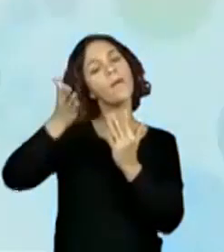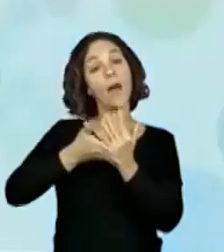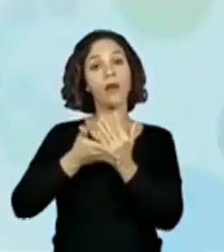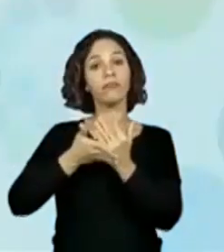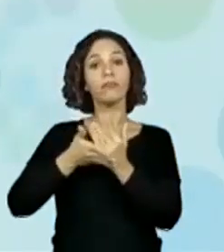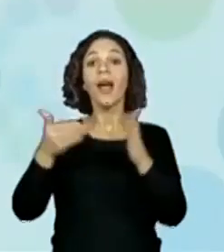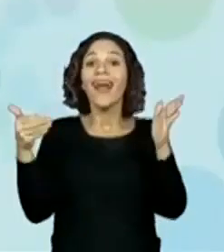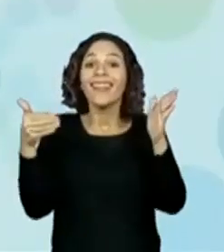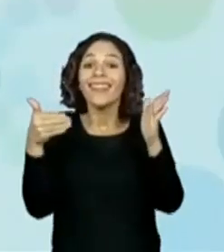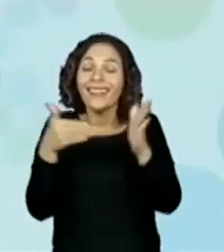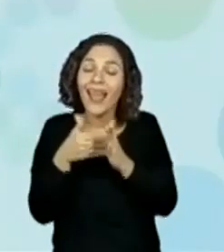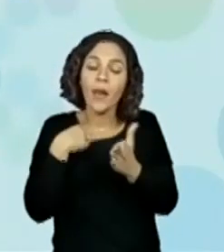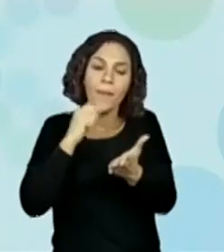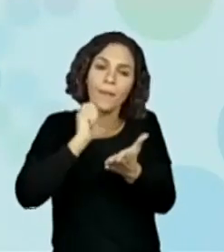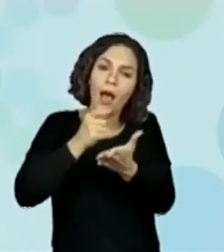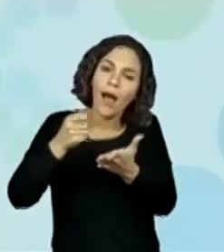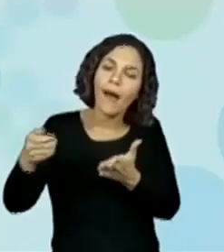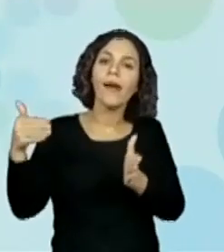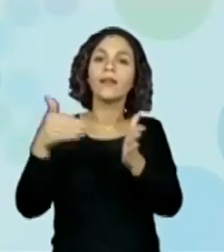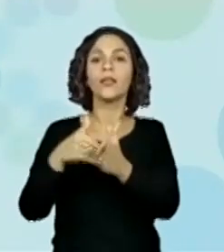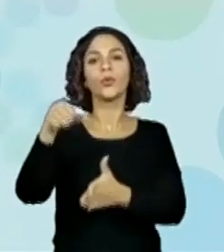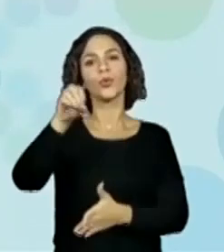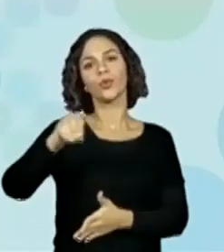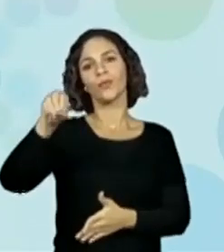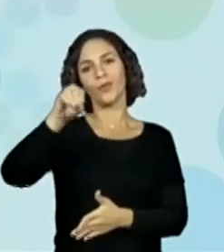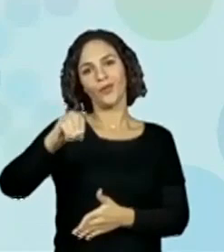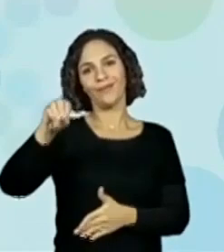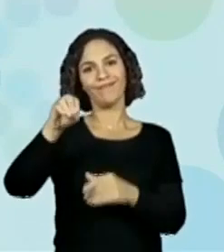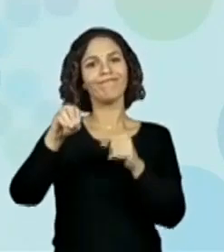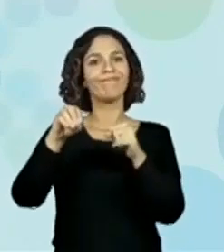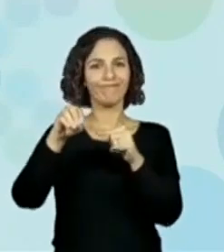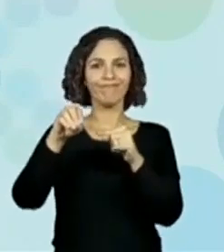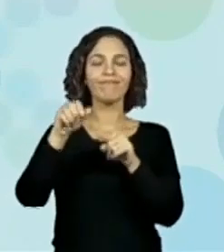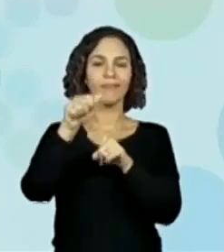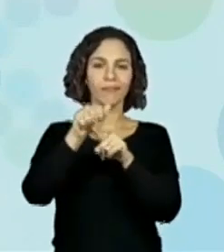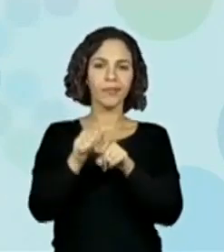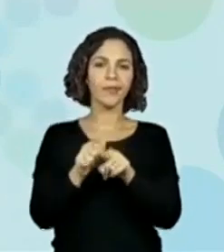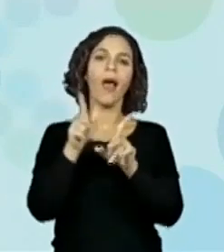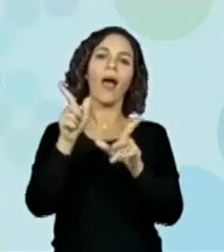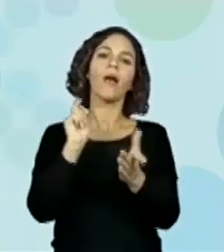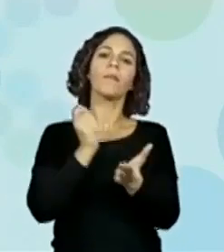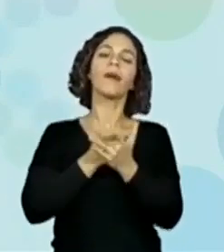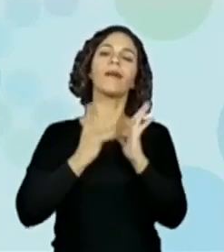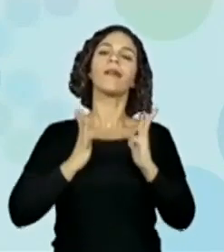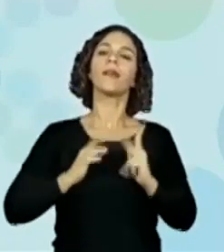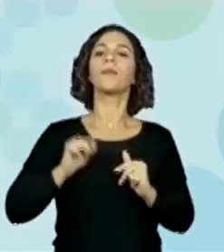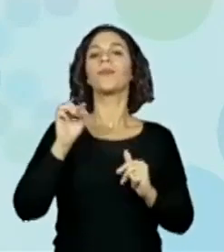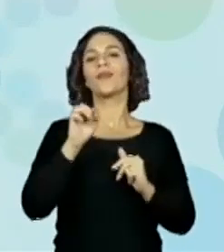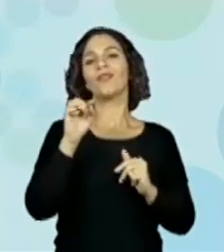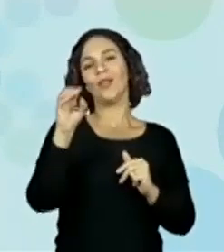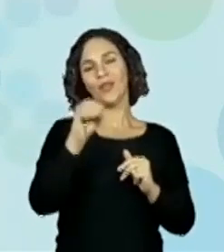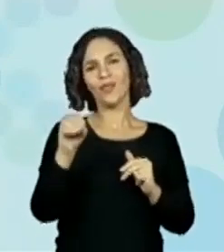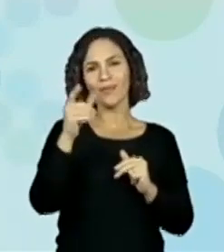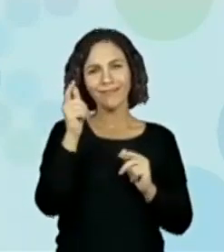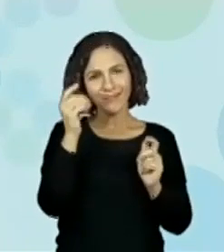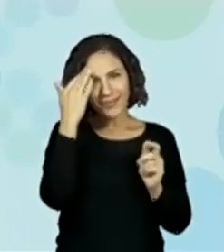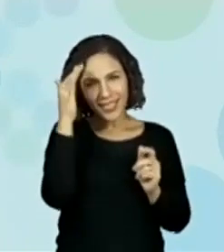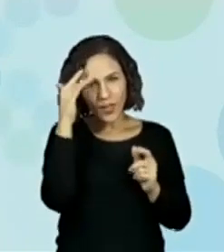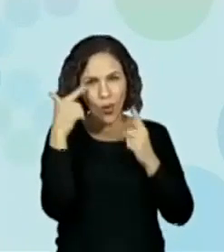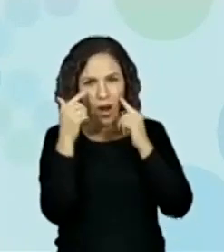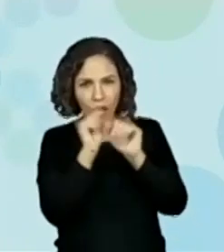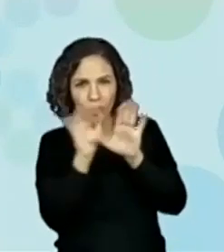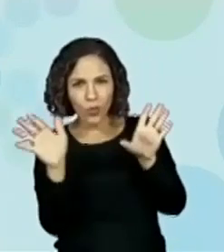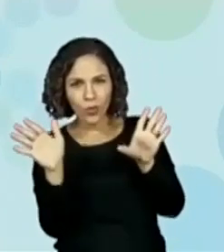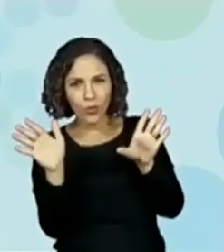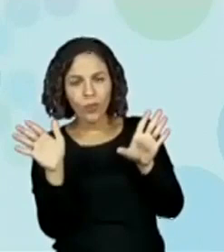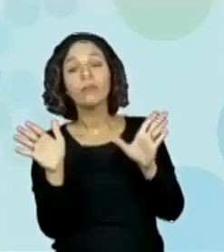Então, ele termina de fazer esse pagamento somente em outubro. Conseguiu entender essa ideia de